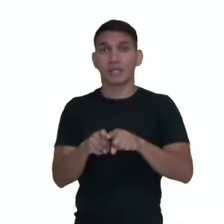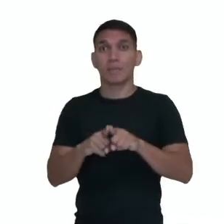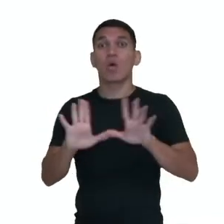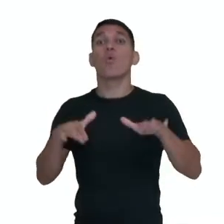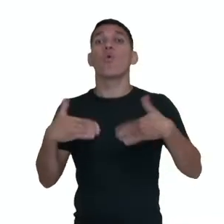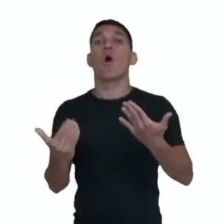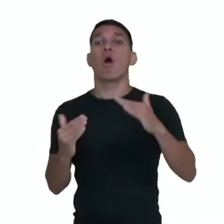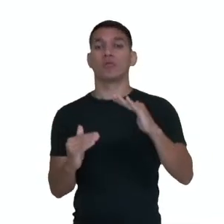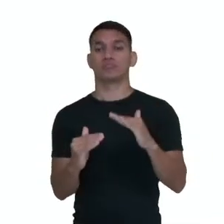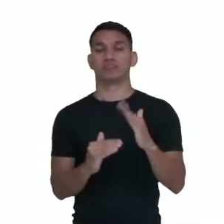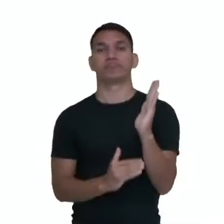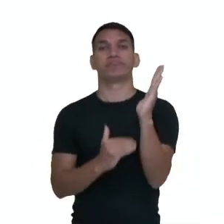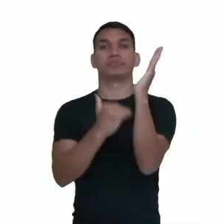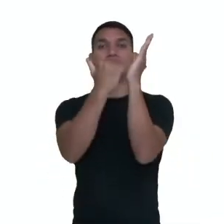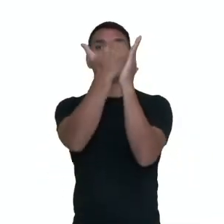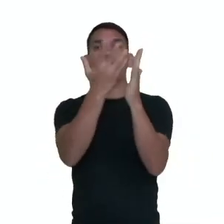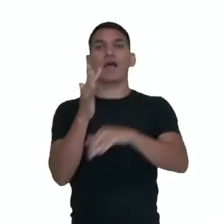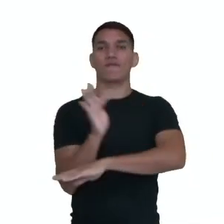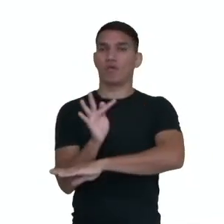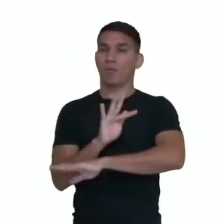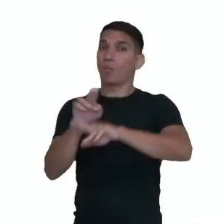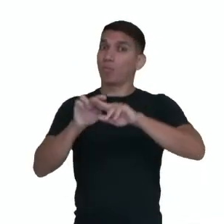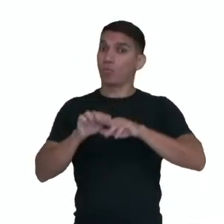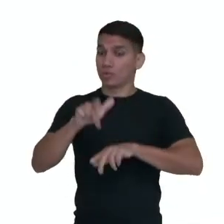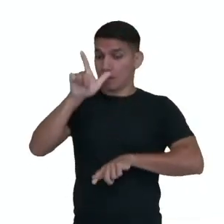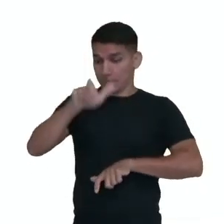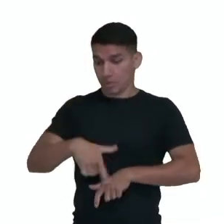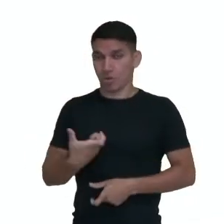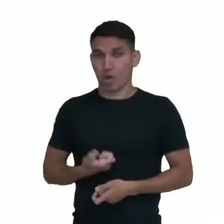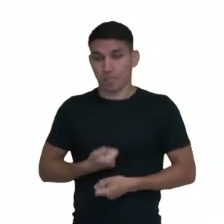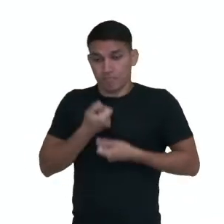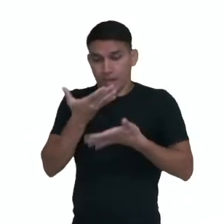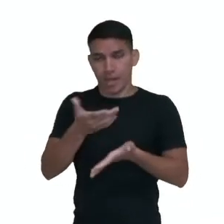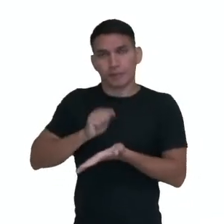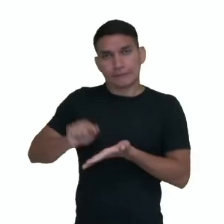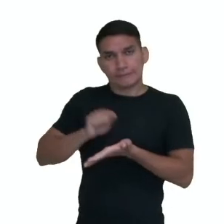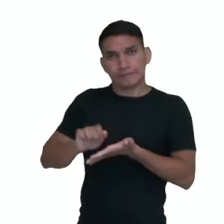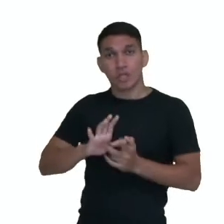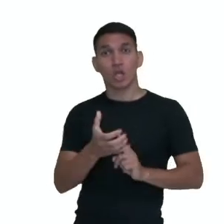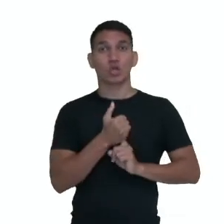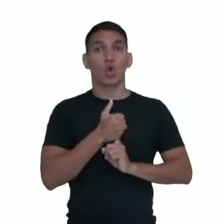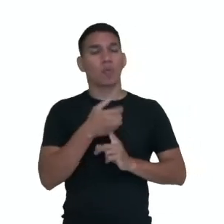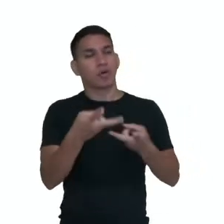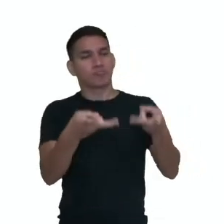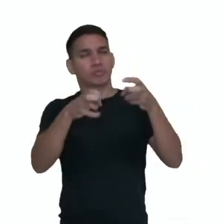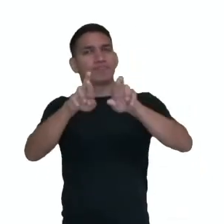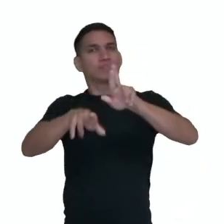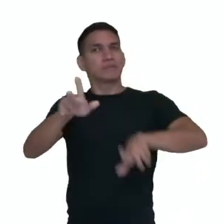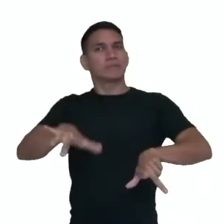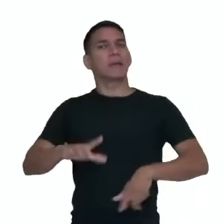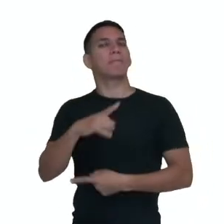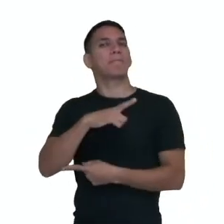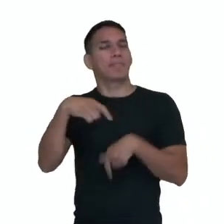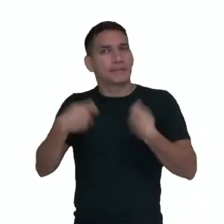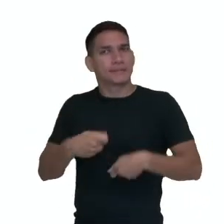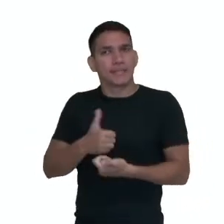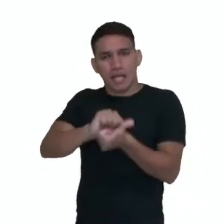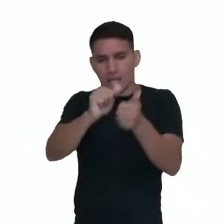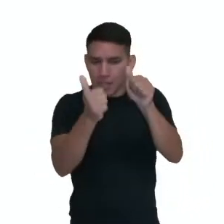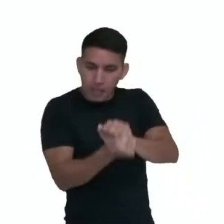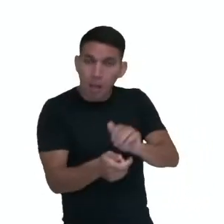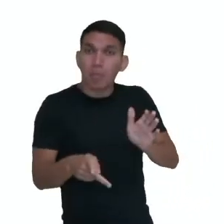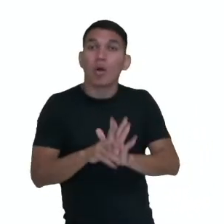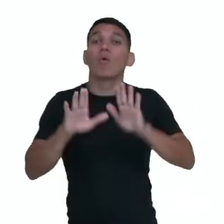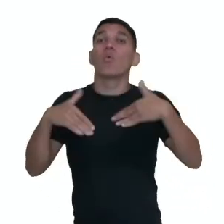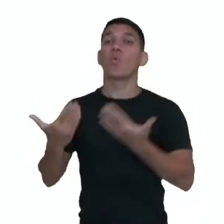formalidade. Portanto, caberá ao falante ou redator dominar as diferentes variantes a fim de adequá-las à